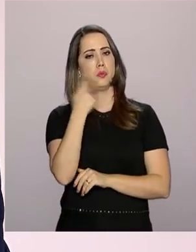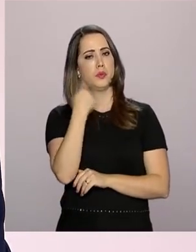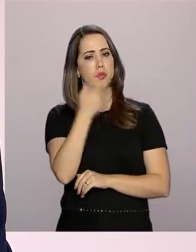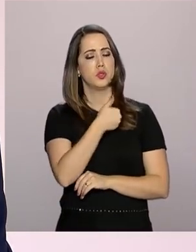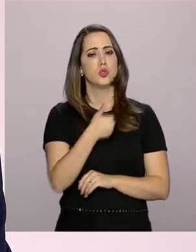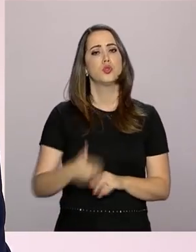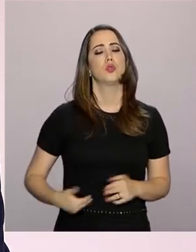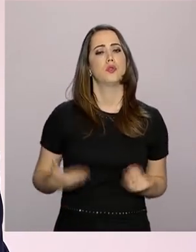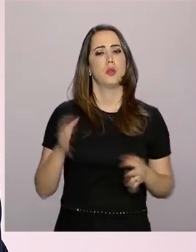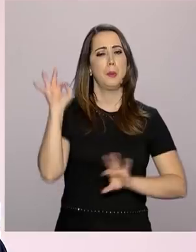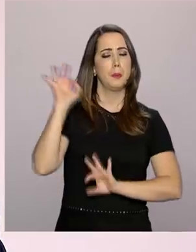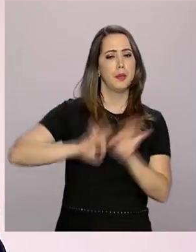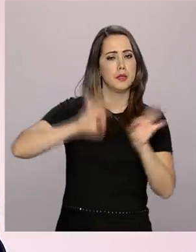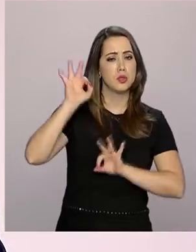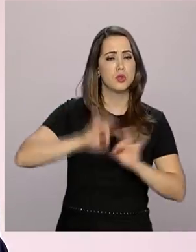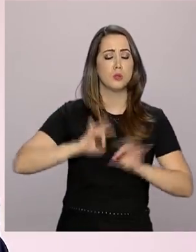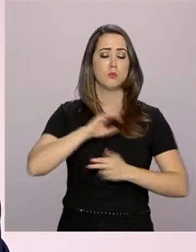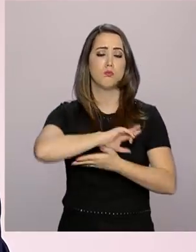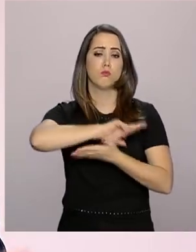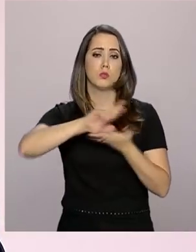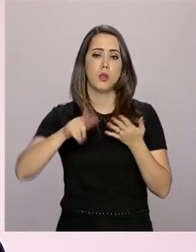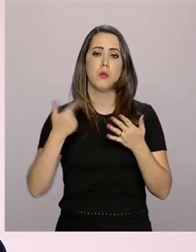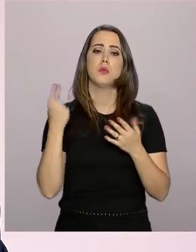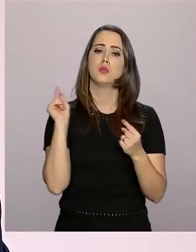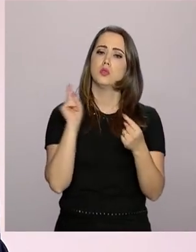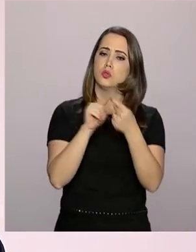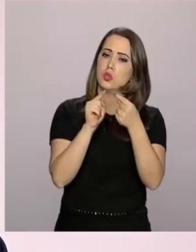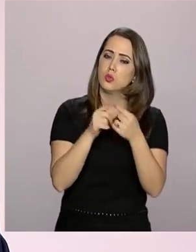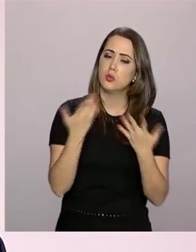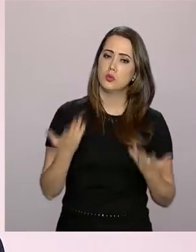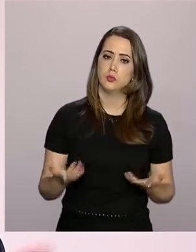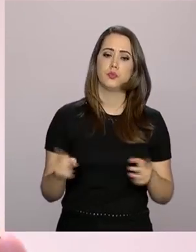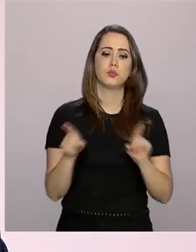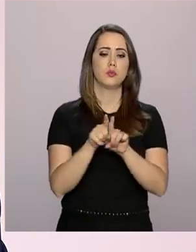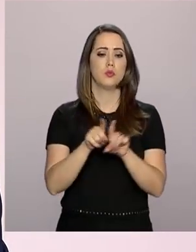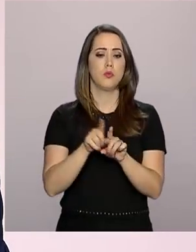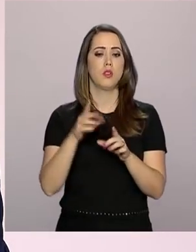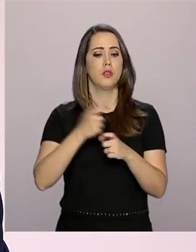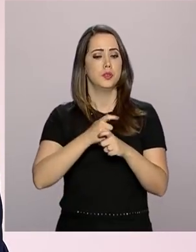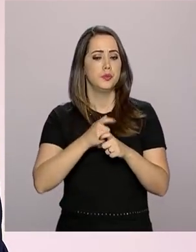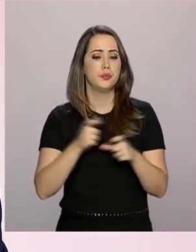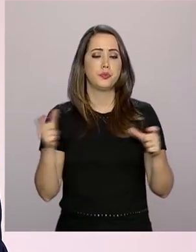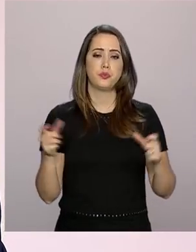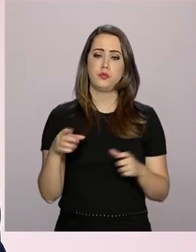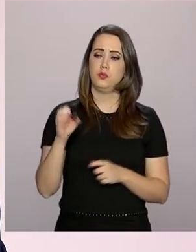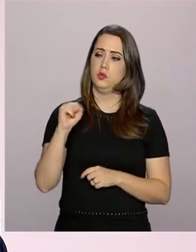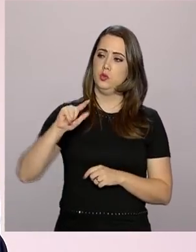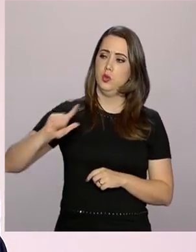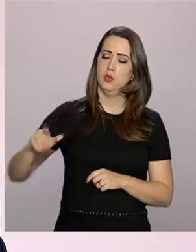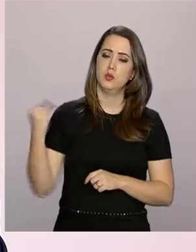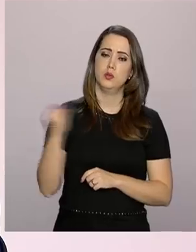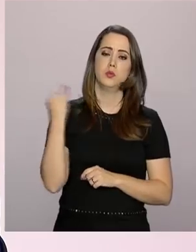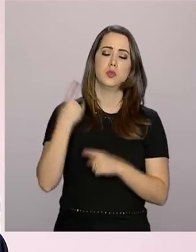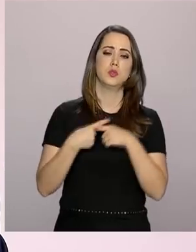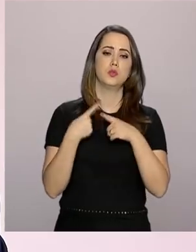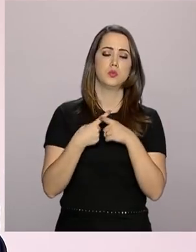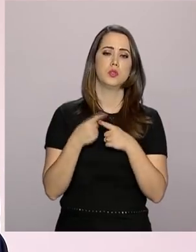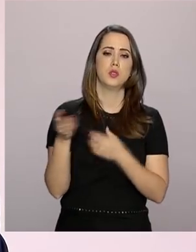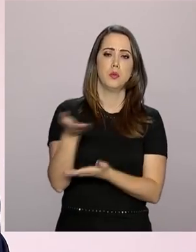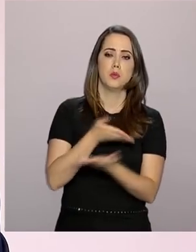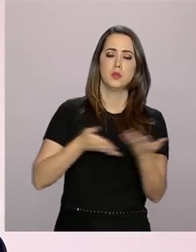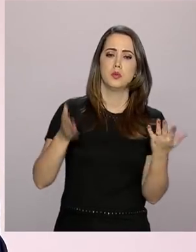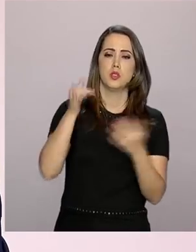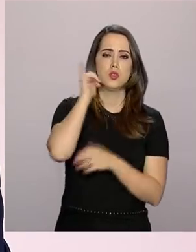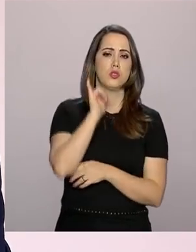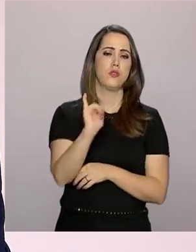públicas, planejamento de políticas públicas, com mais assertividade. Além disso, um grande mote do E-Social também é em relação à possibilidade